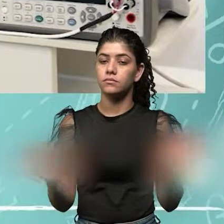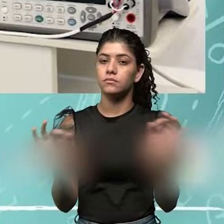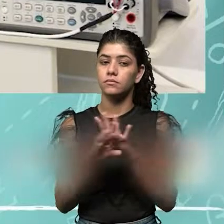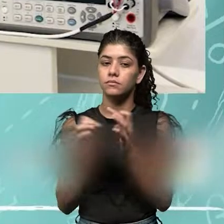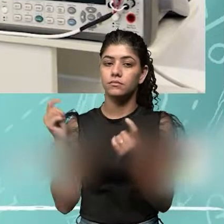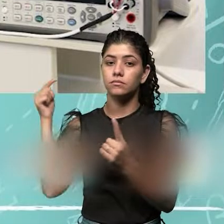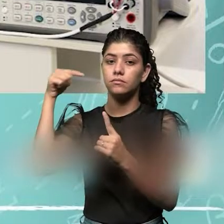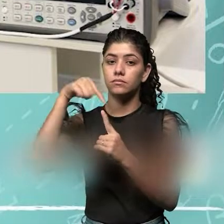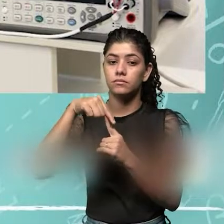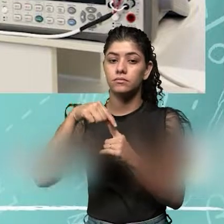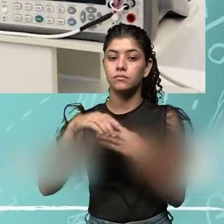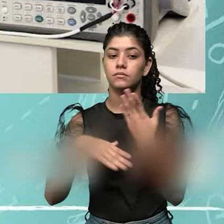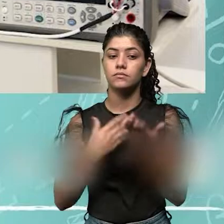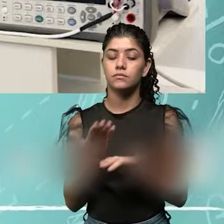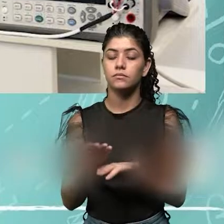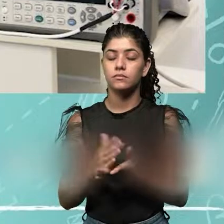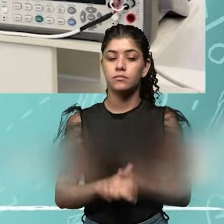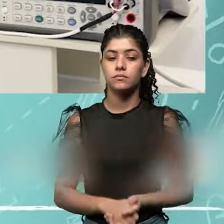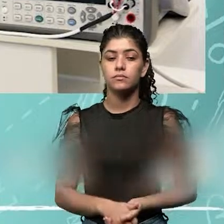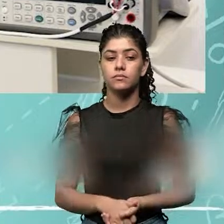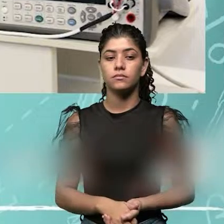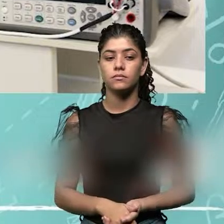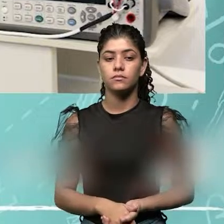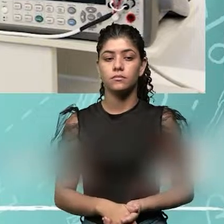Finalidade da metrologia.